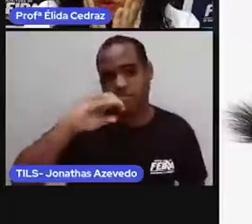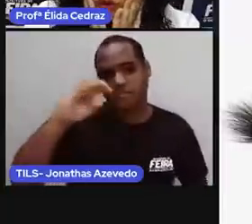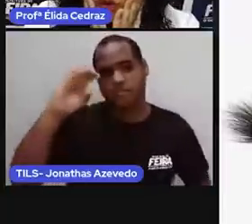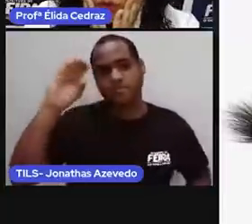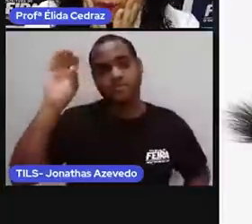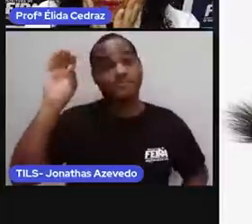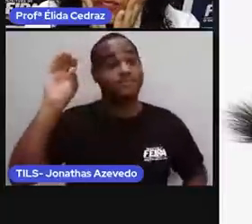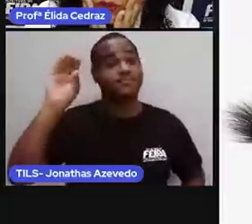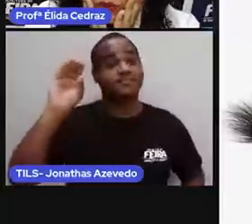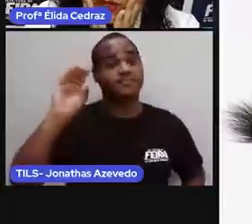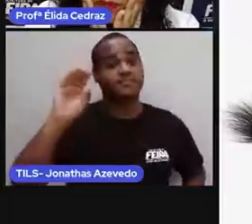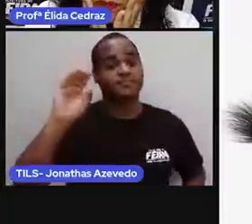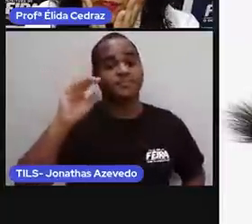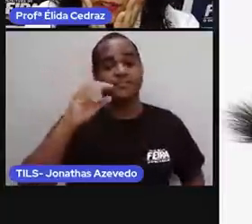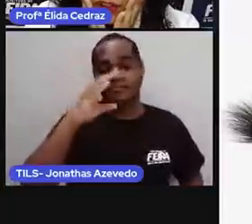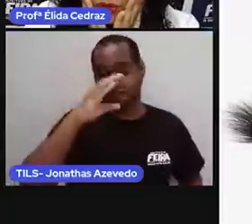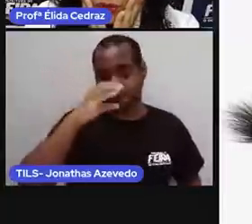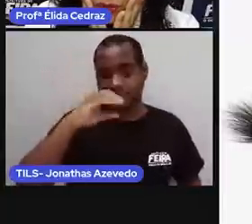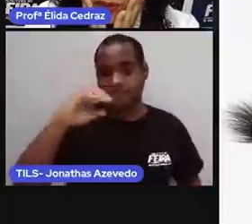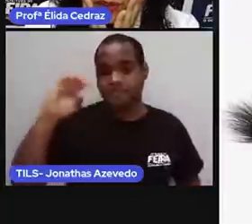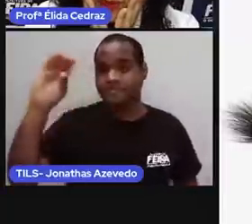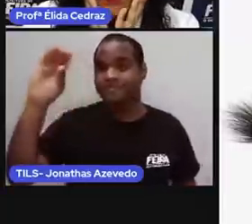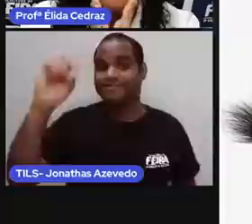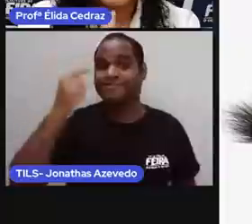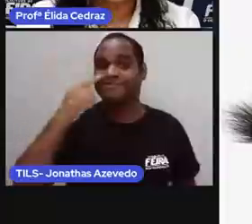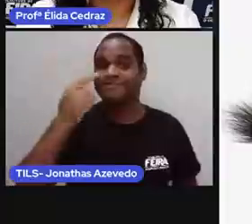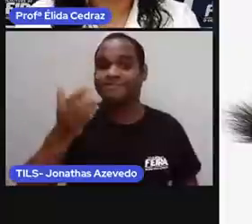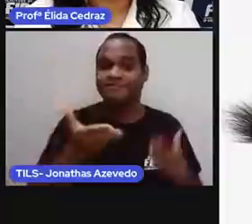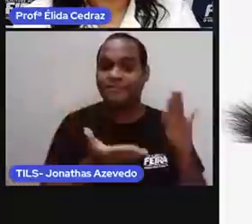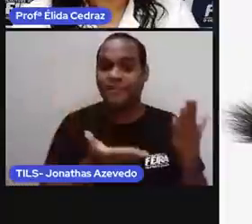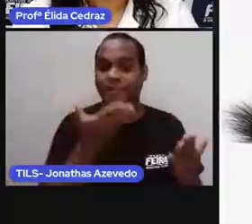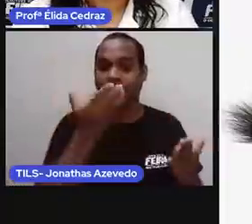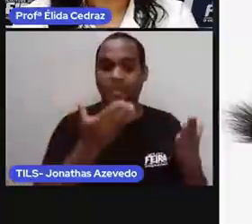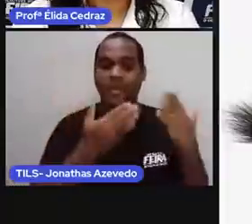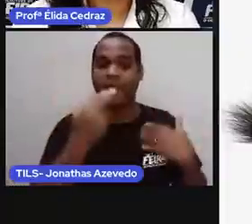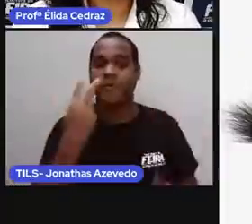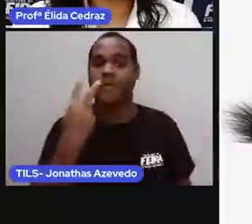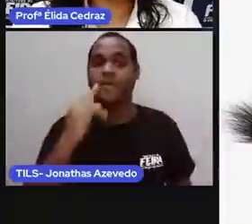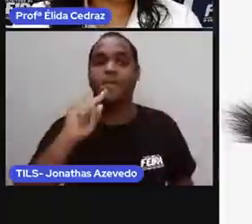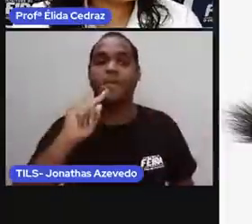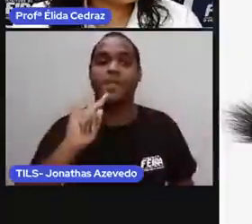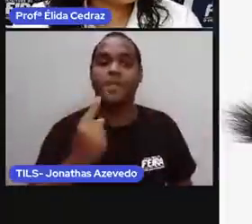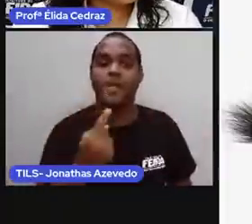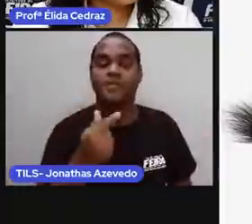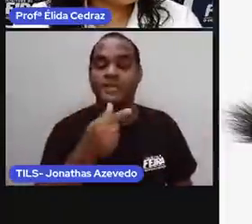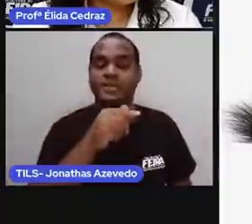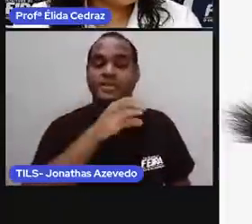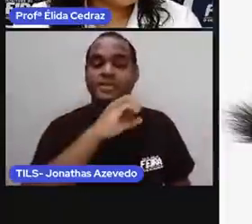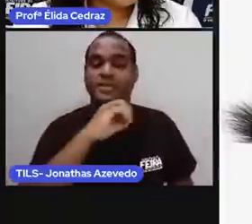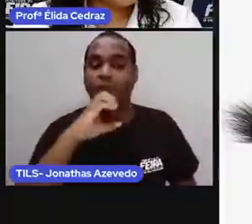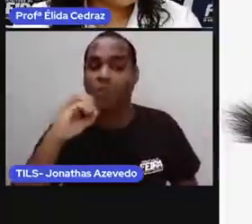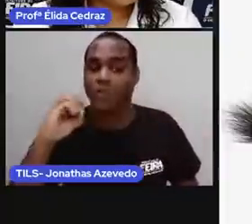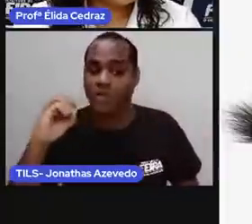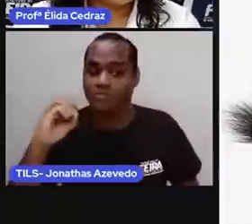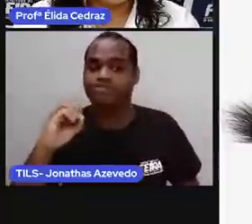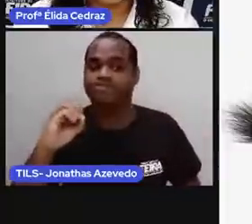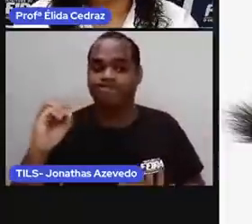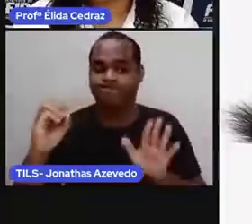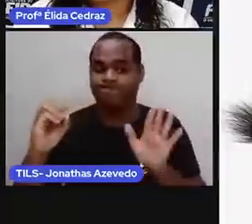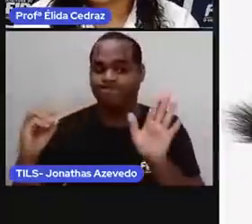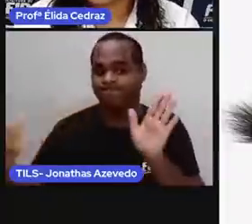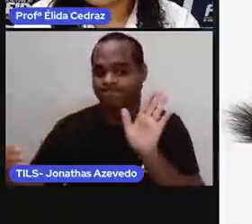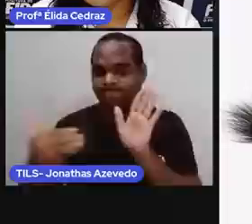Olha o peso do elefante, turminha. Dois mil e setecentos quilos